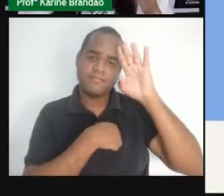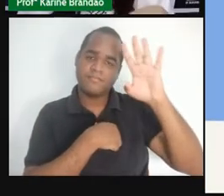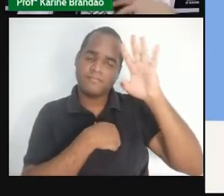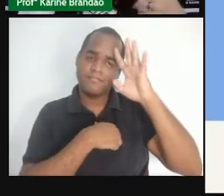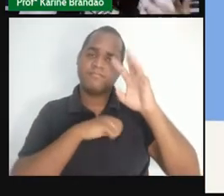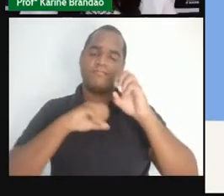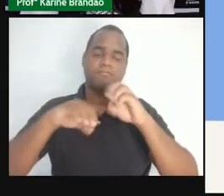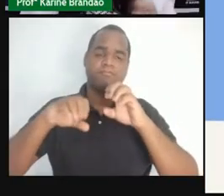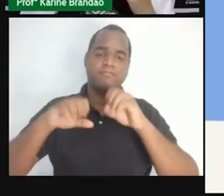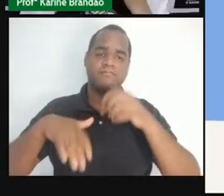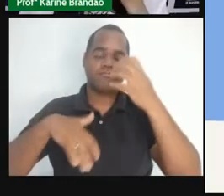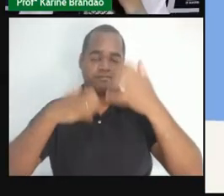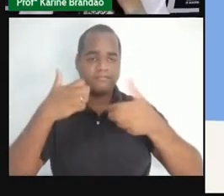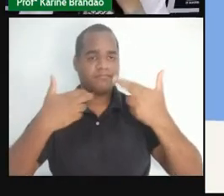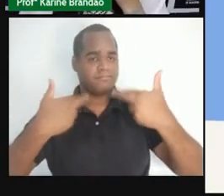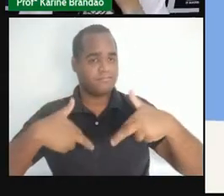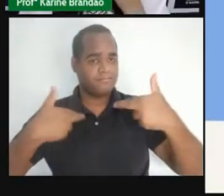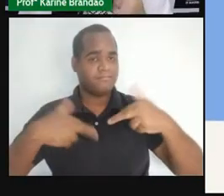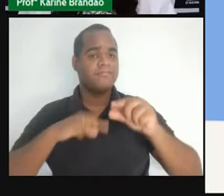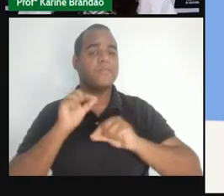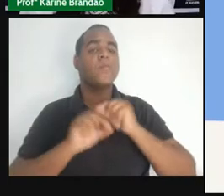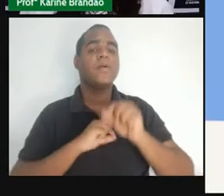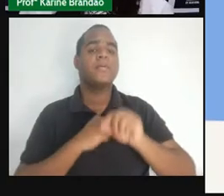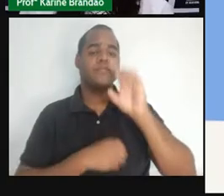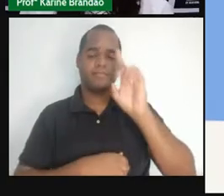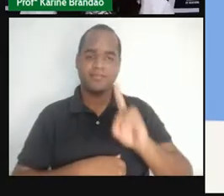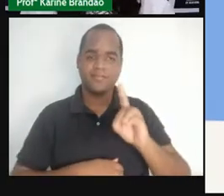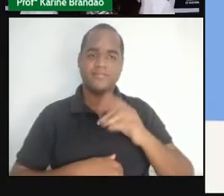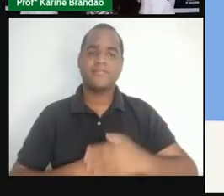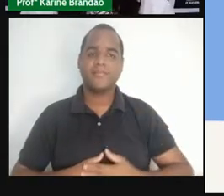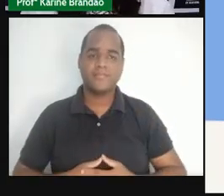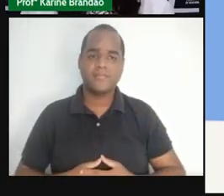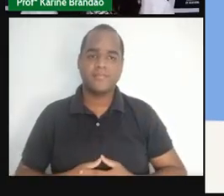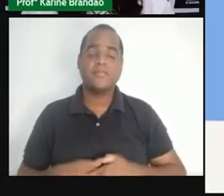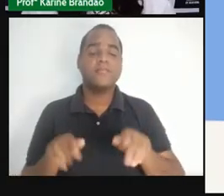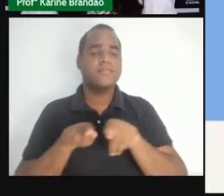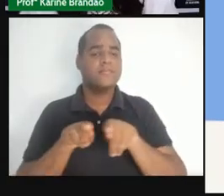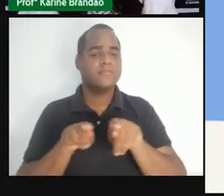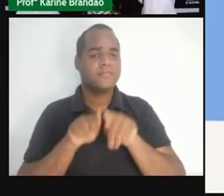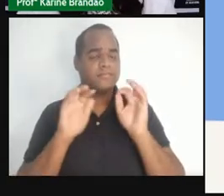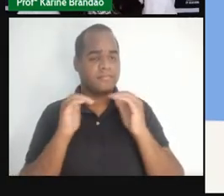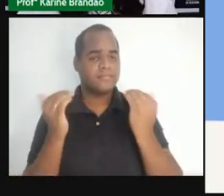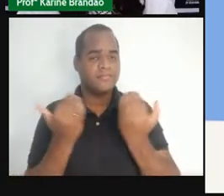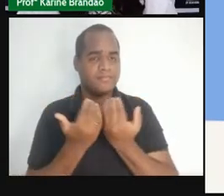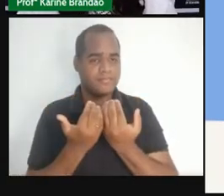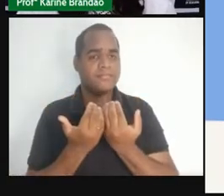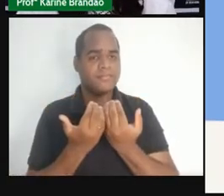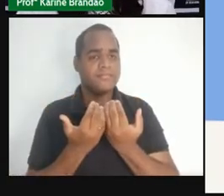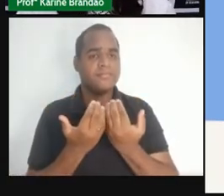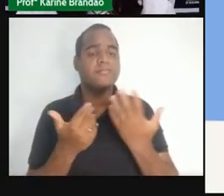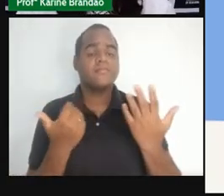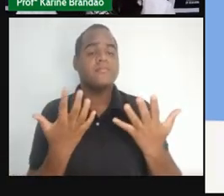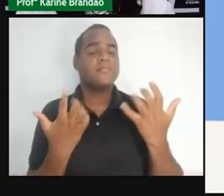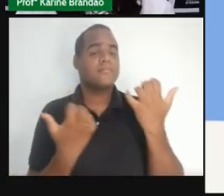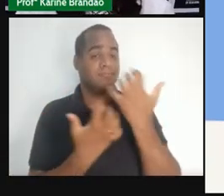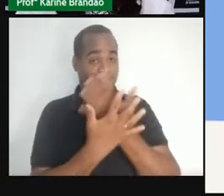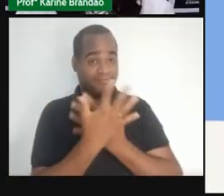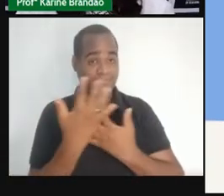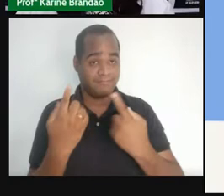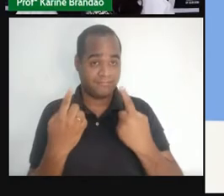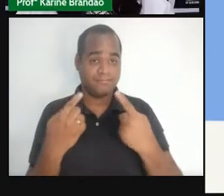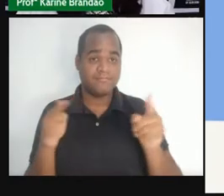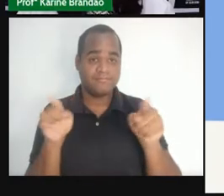Nessa revisão dos direitos e da cidadania, a música, né?